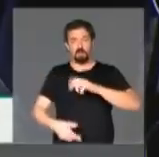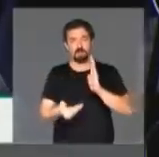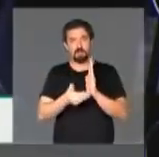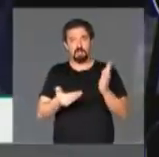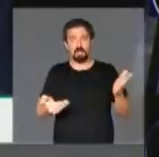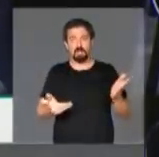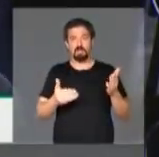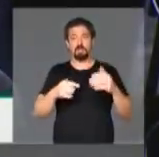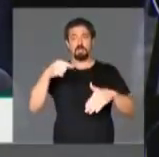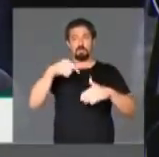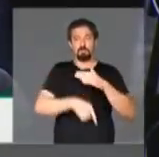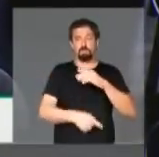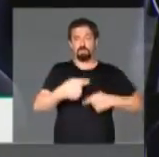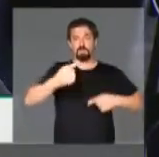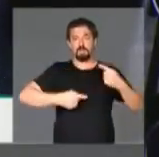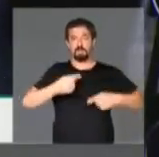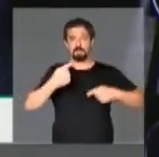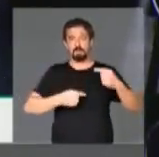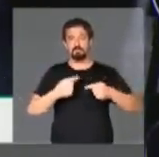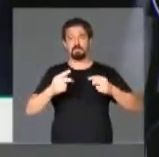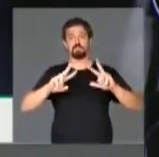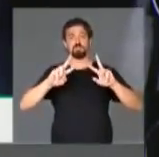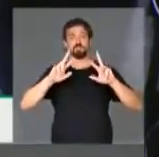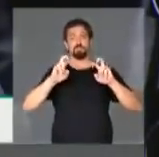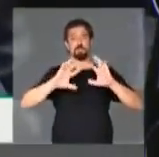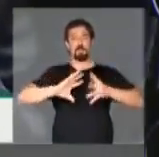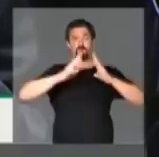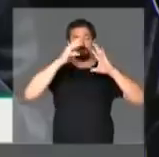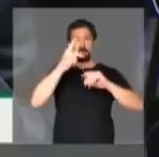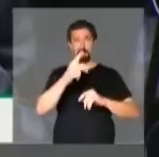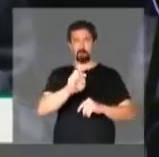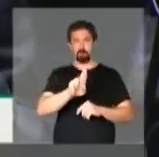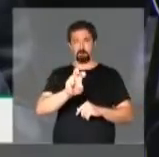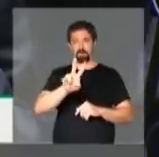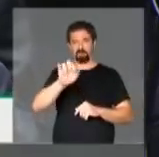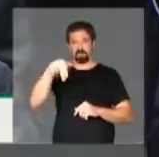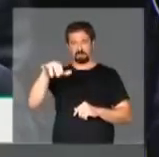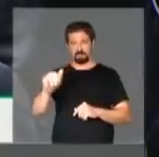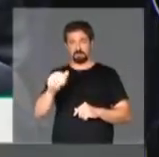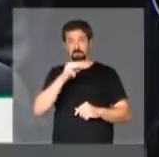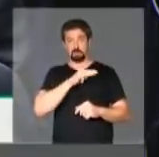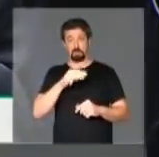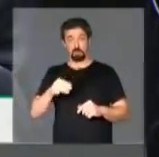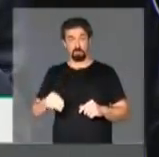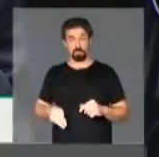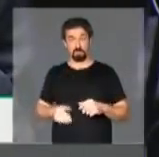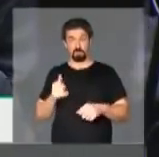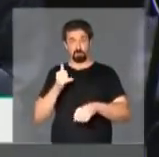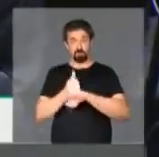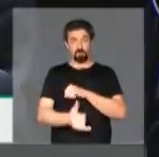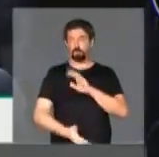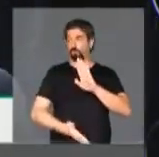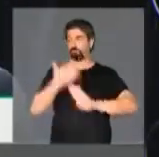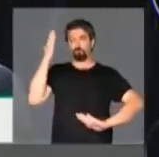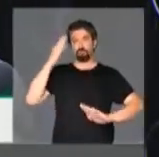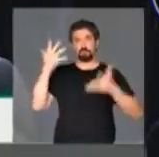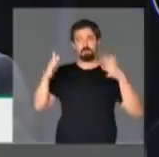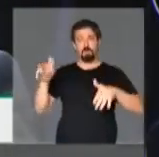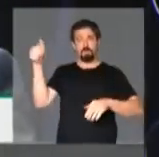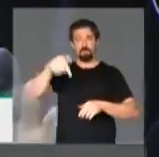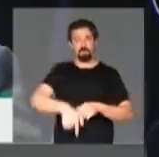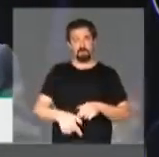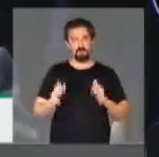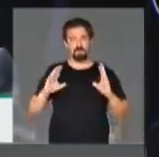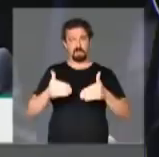casa quer aprofundar o debate da reforma da Previdência, o ministro falta, fode do debate